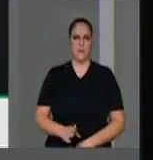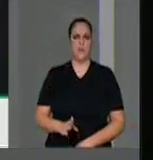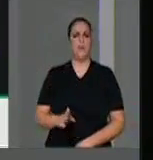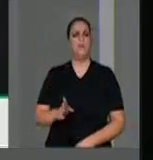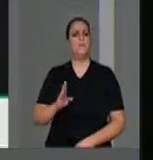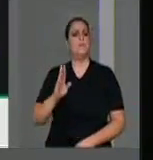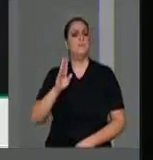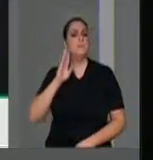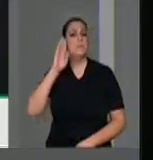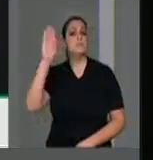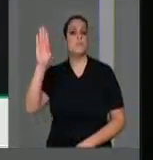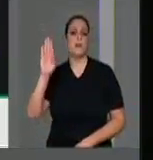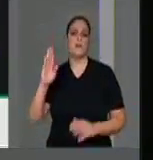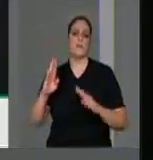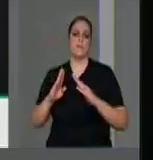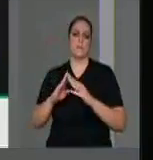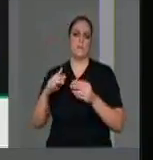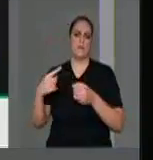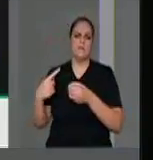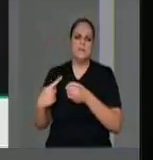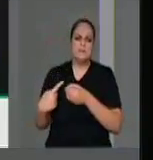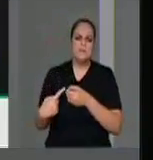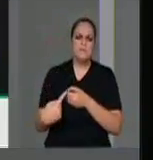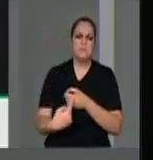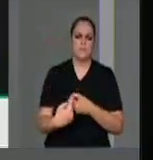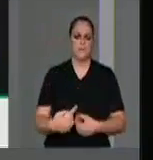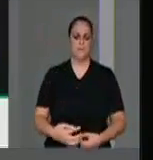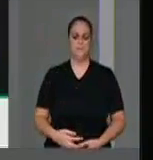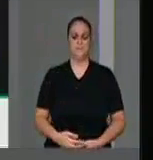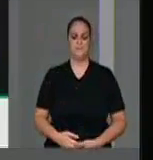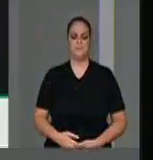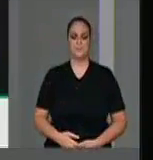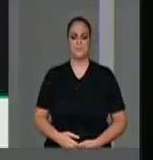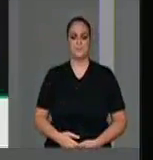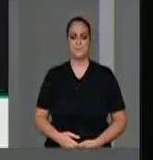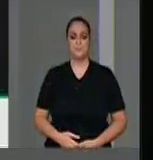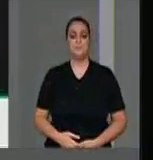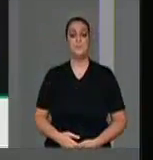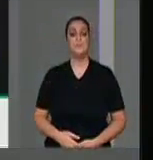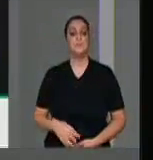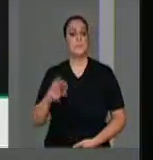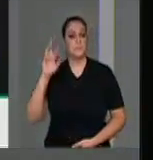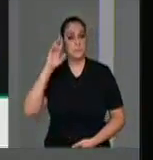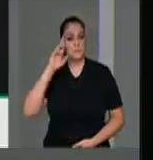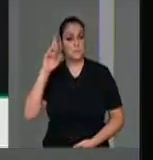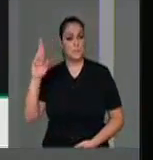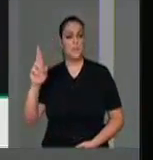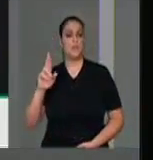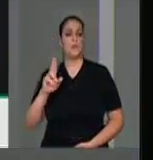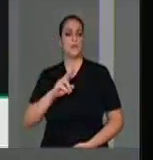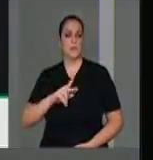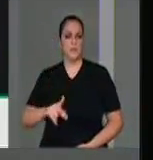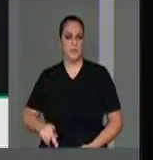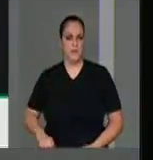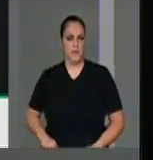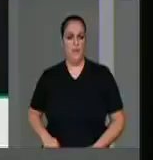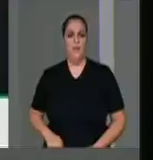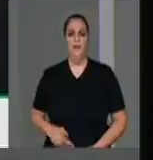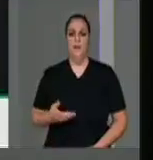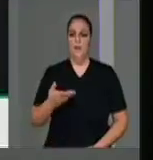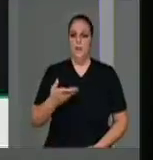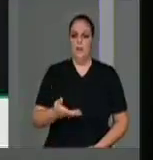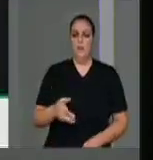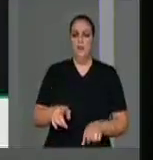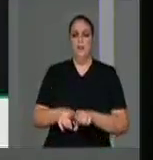interior. Em nome de vossa excelência, deputado Jean Willi, e da querida Mara Regia, nós